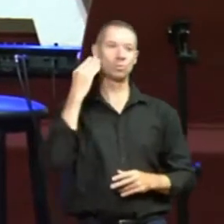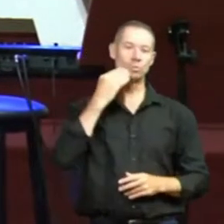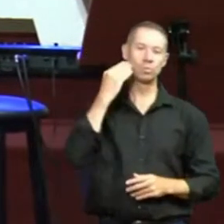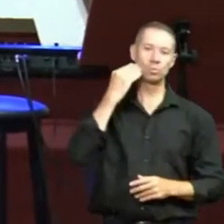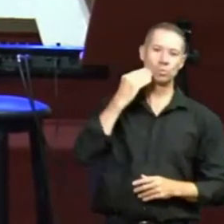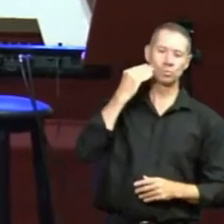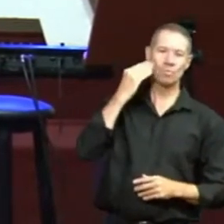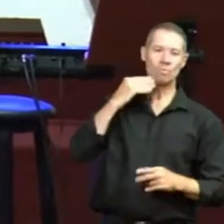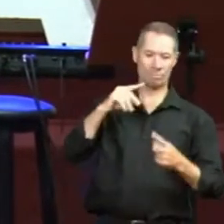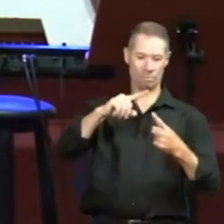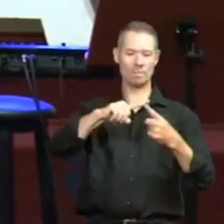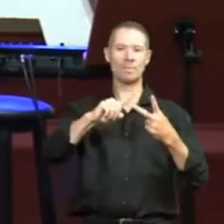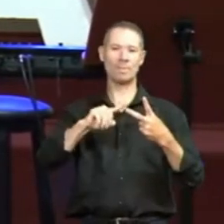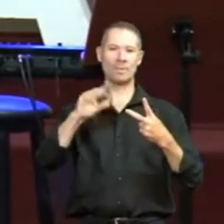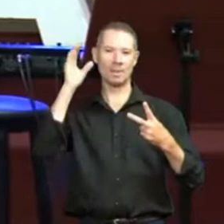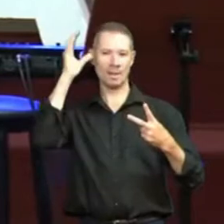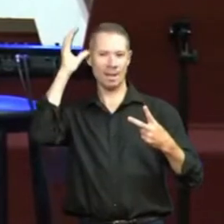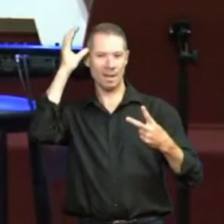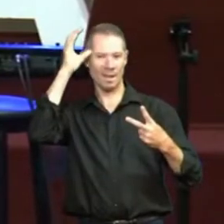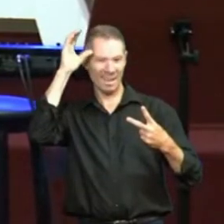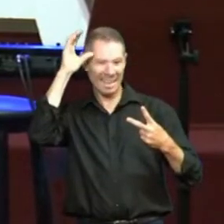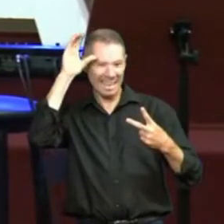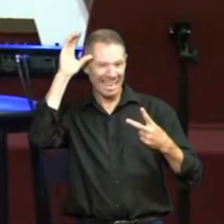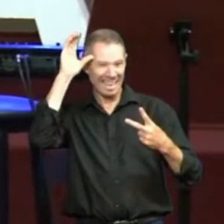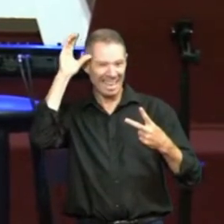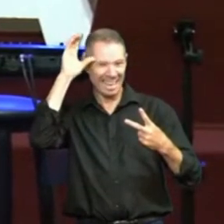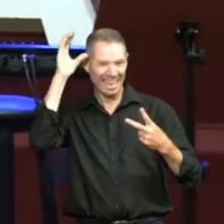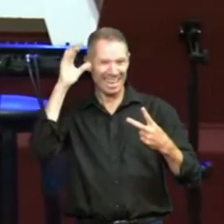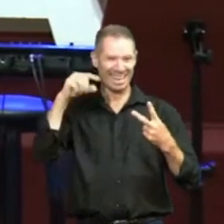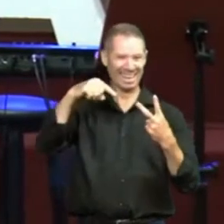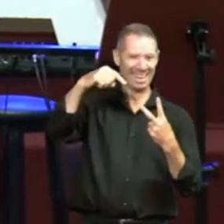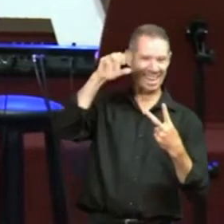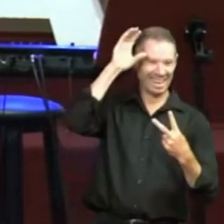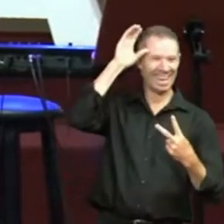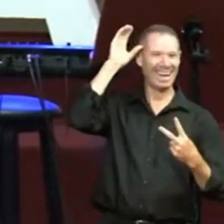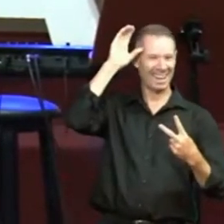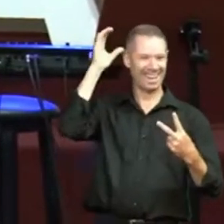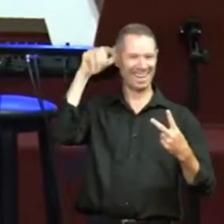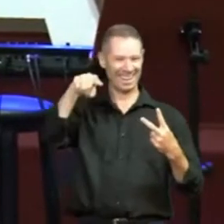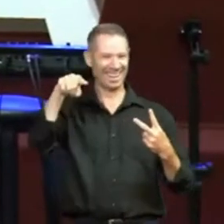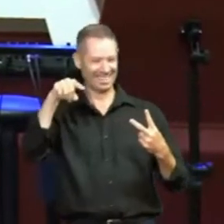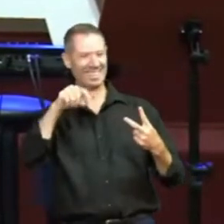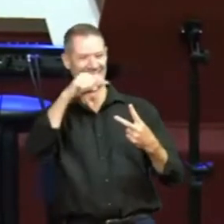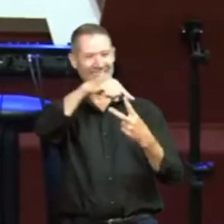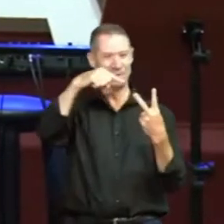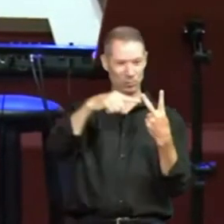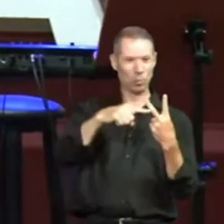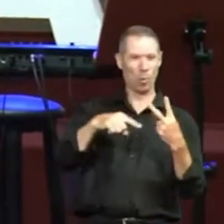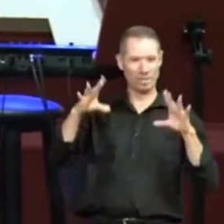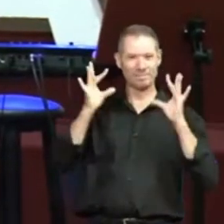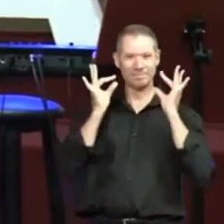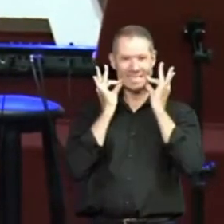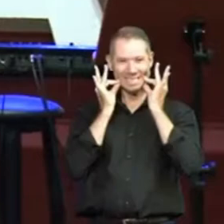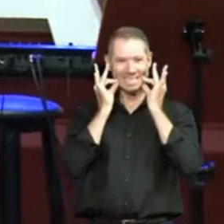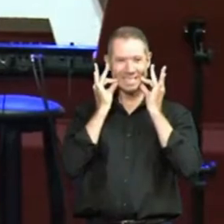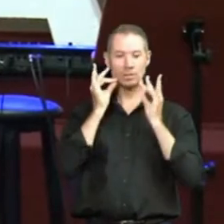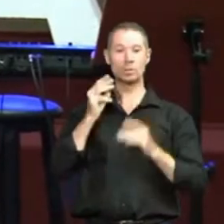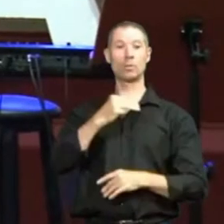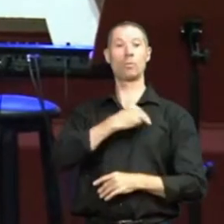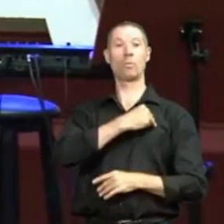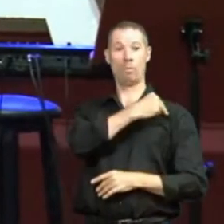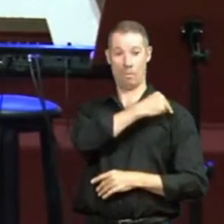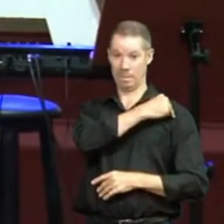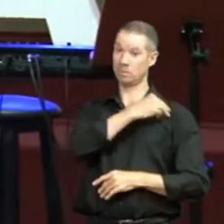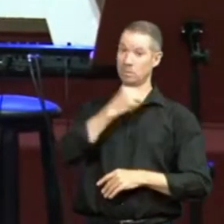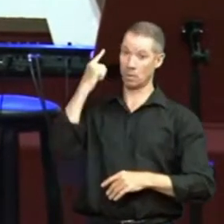Carlos. E eles são membros aqui da Lameda. O Breno é o nosso líder aqui do Ministério de Surdos. Então,